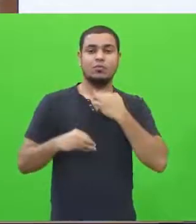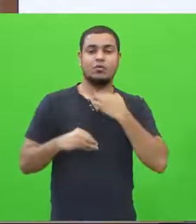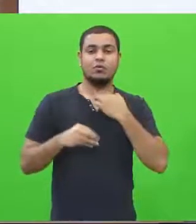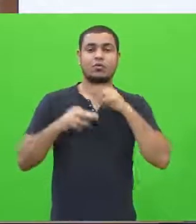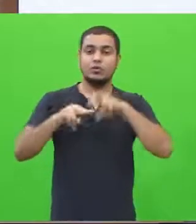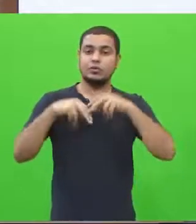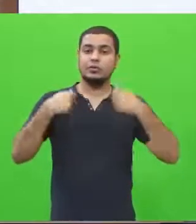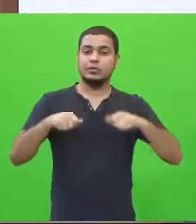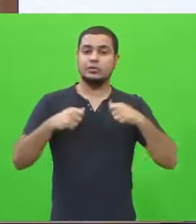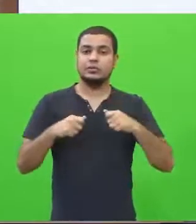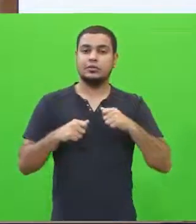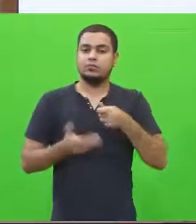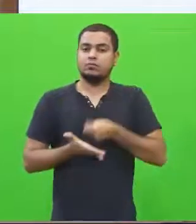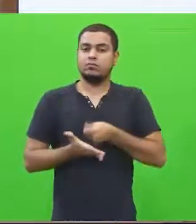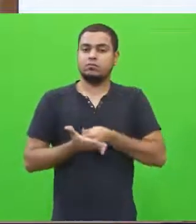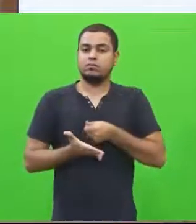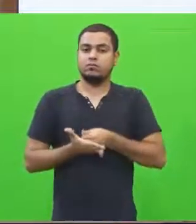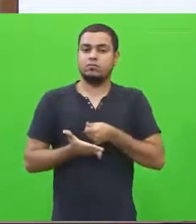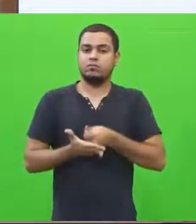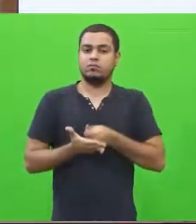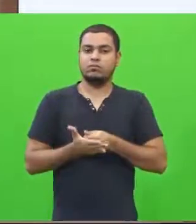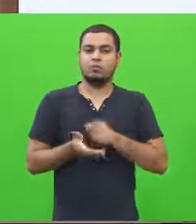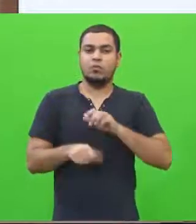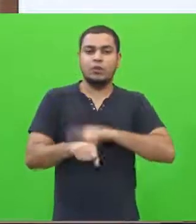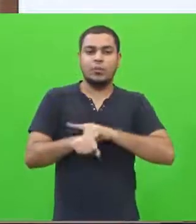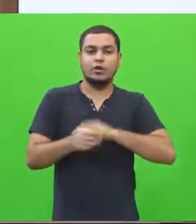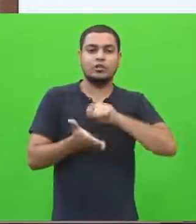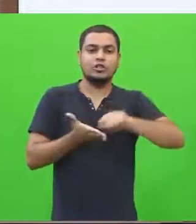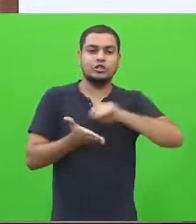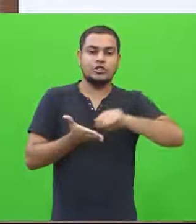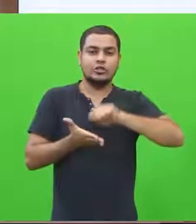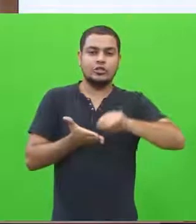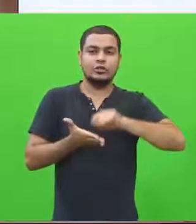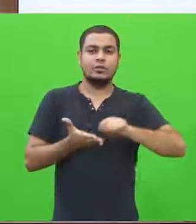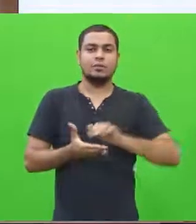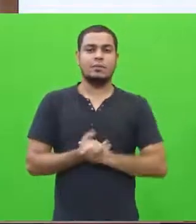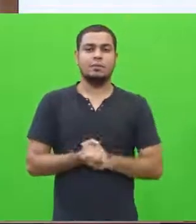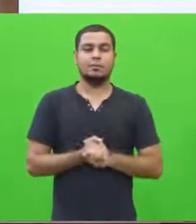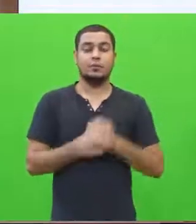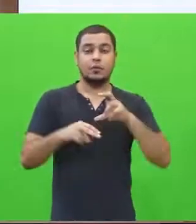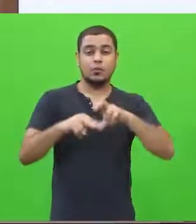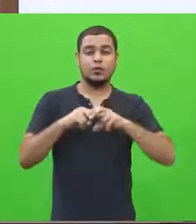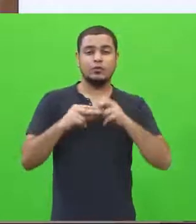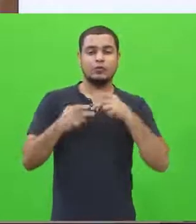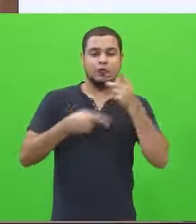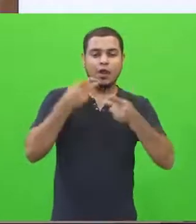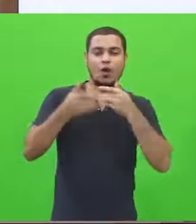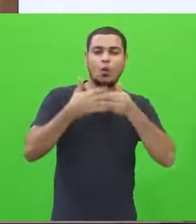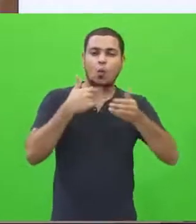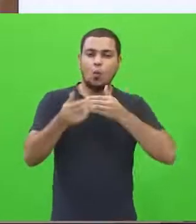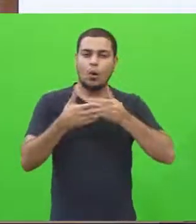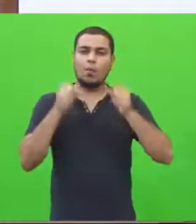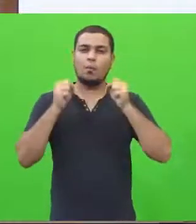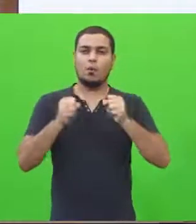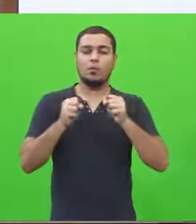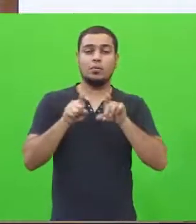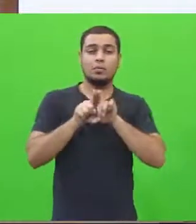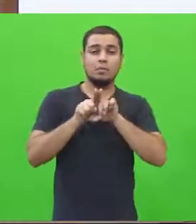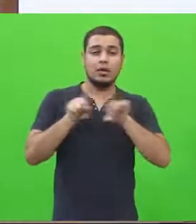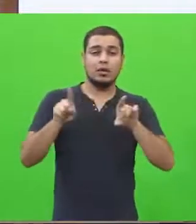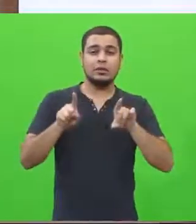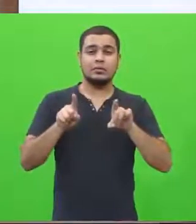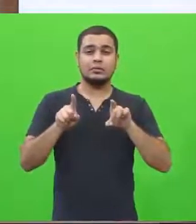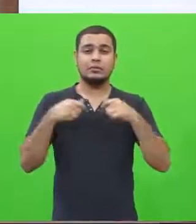sermos mais exigentes na nossa escrita. Portanto, podemos falar de quaisquer maneiras? Podemos. Mas